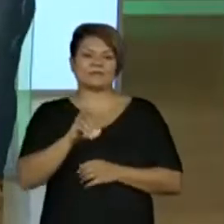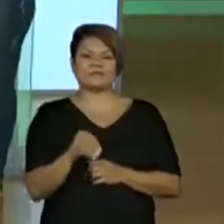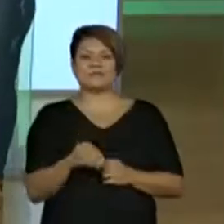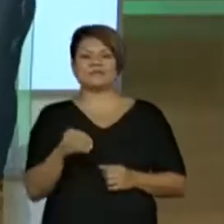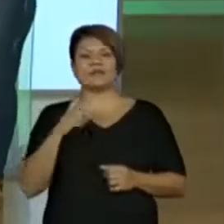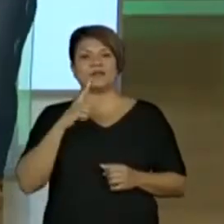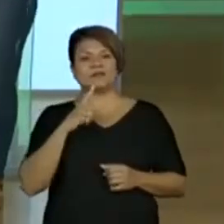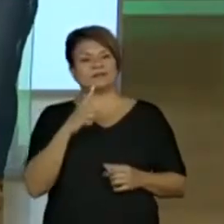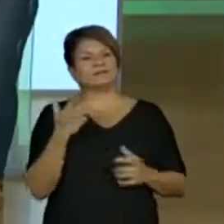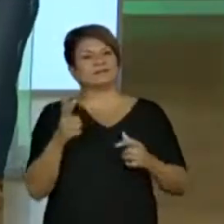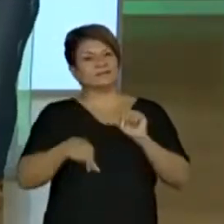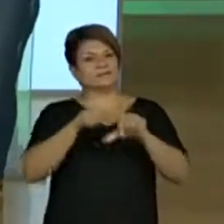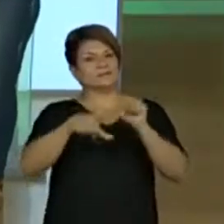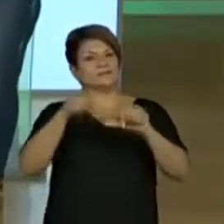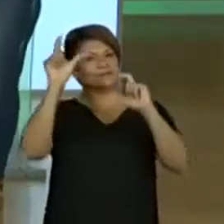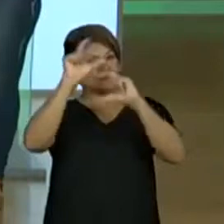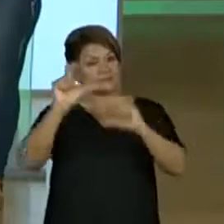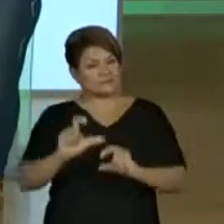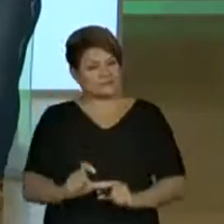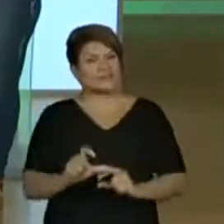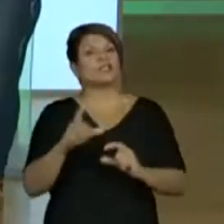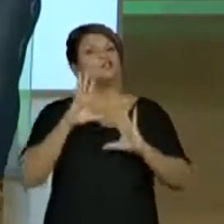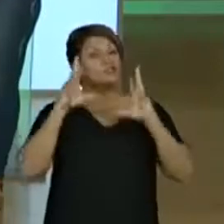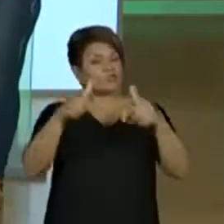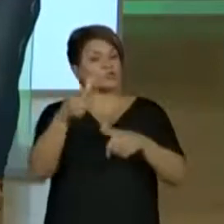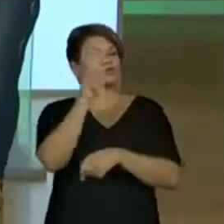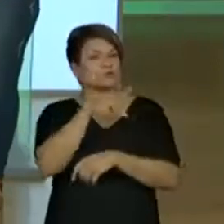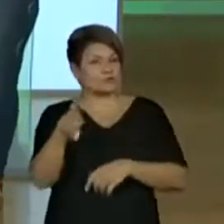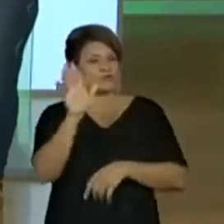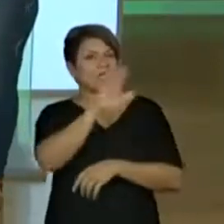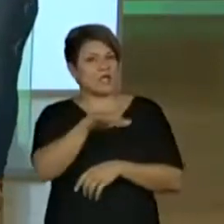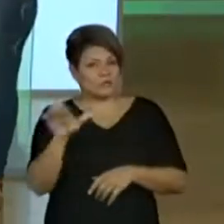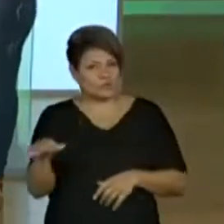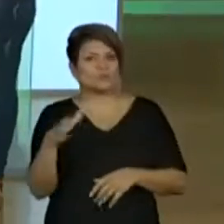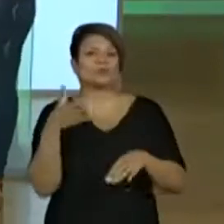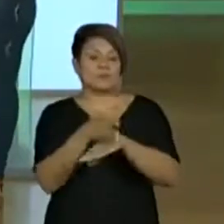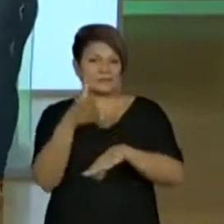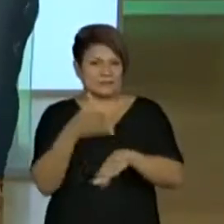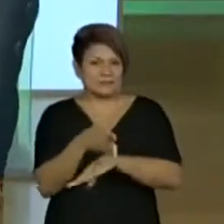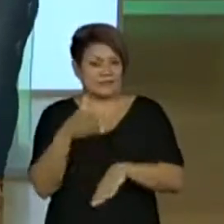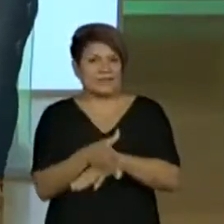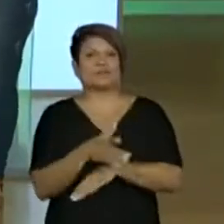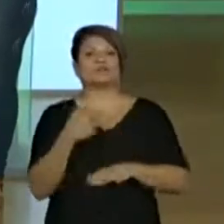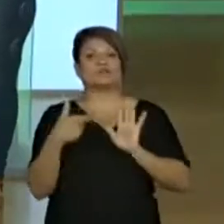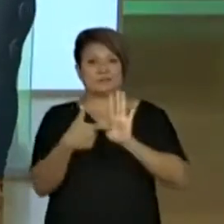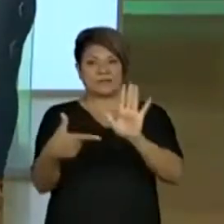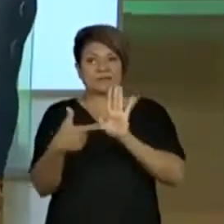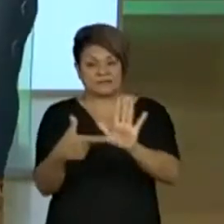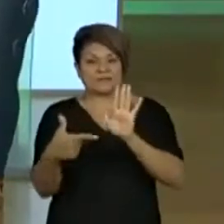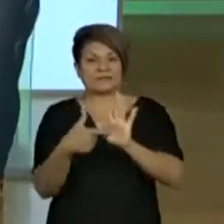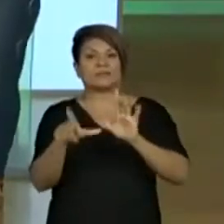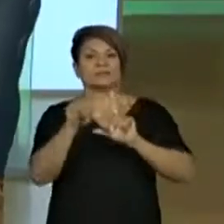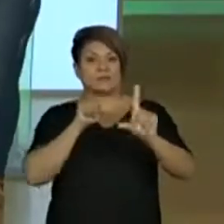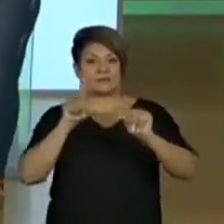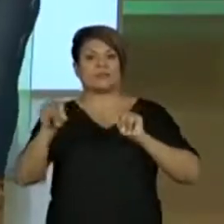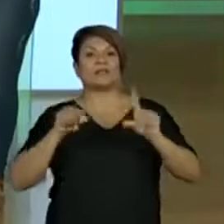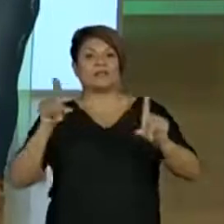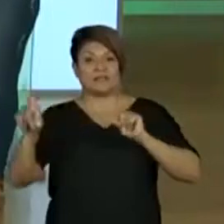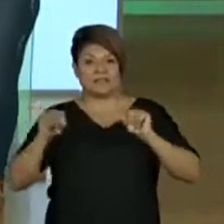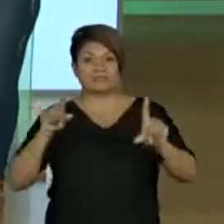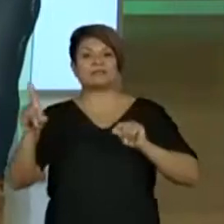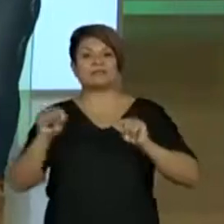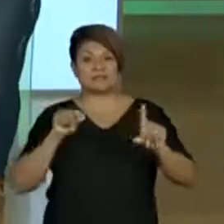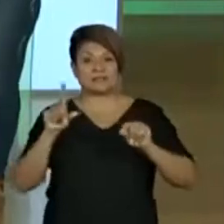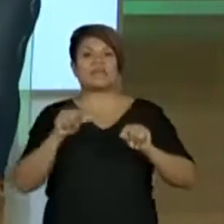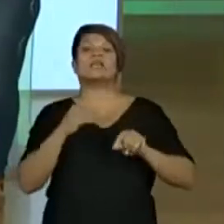histórias em quadrinhos, professora. Porque todos os professores e os alunos que estão participando estão manifestando ali suas preferências, né? E